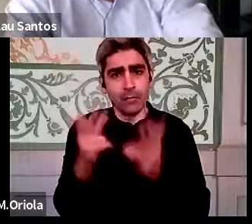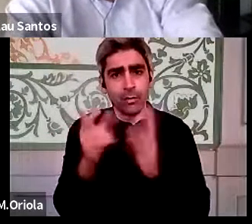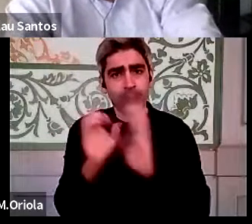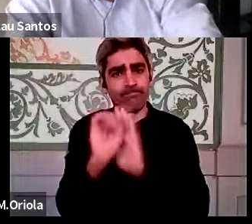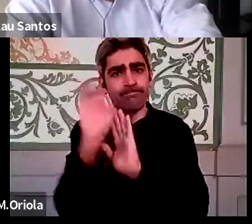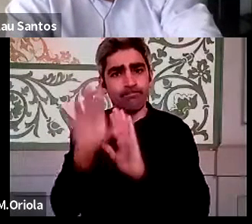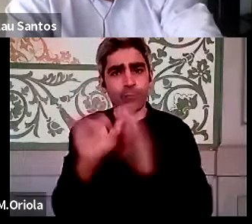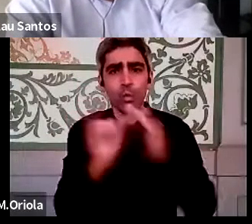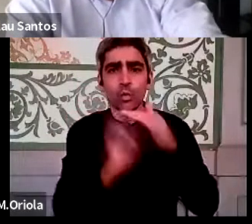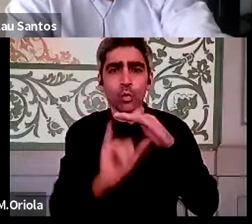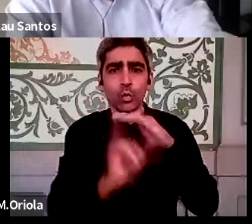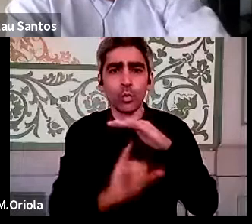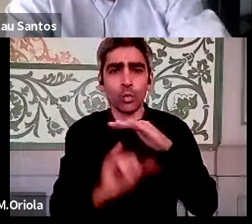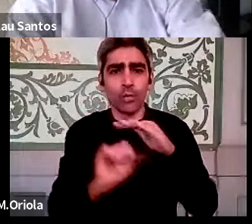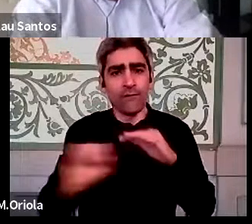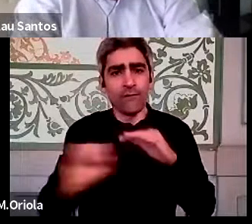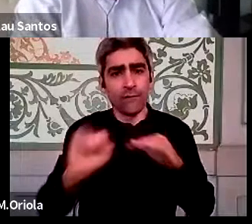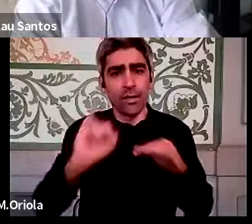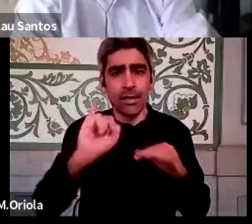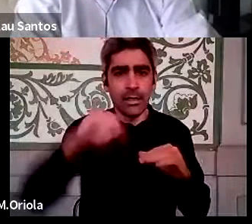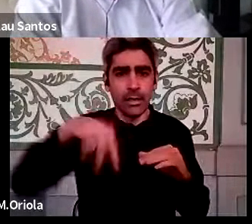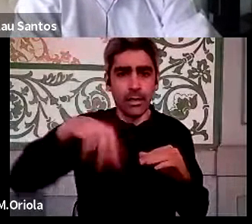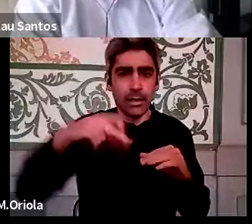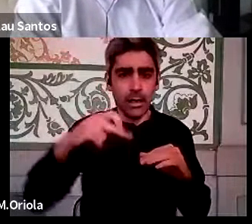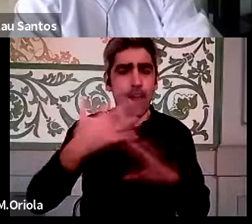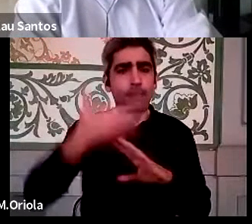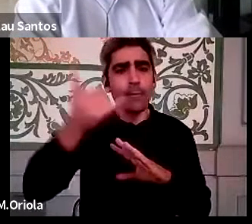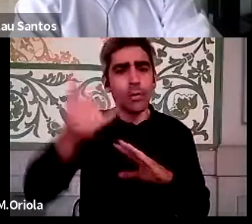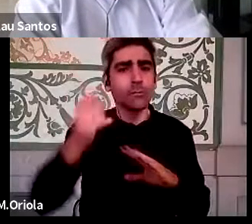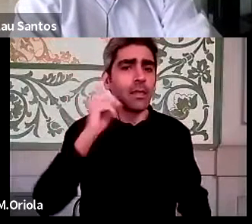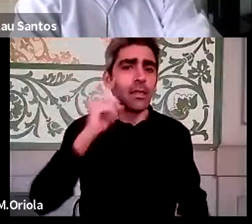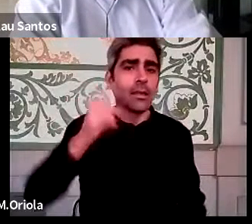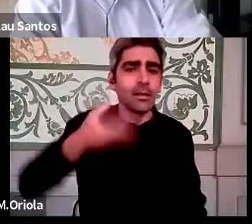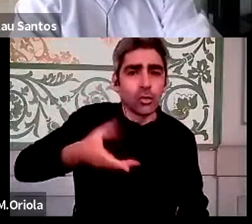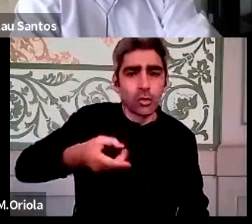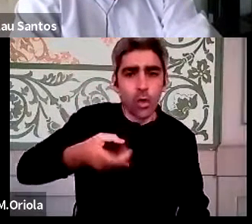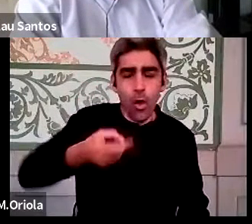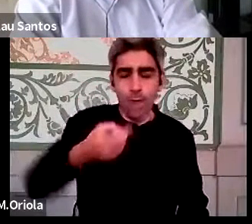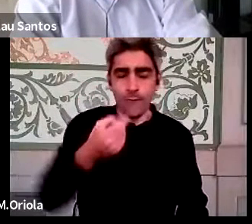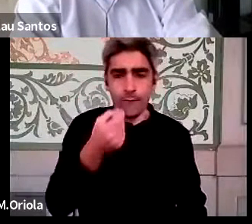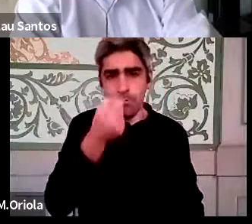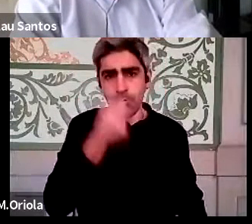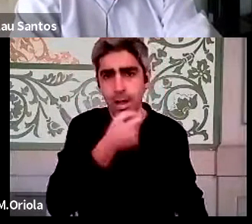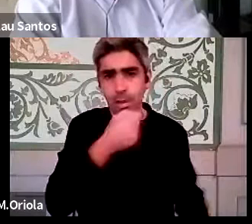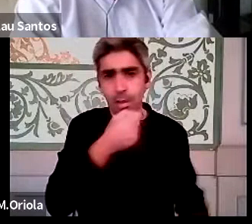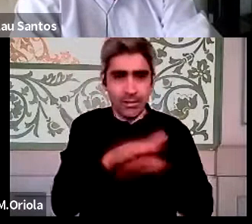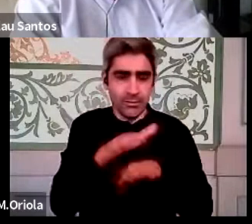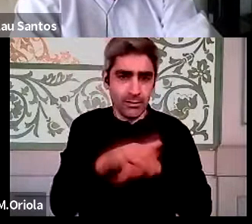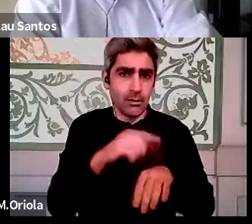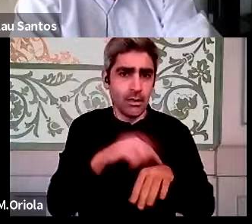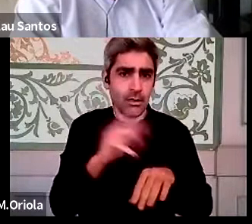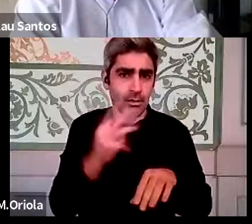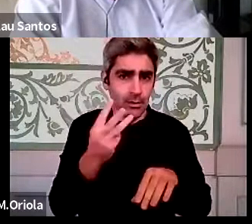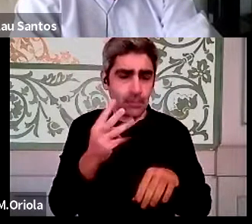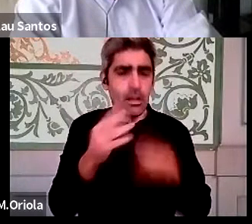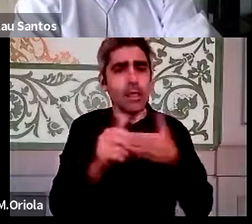YouTube do INA. O próximo webinar realiza-se no dia 19 de maio, terça-feira às 15 horas, com o tema a liderança de equipas de